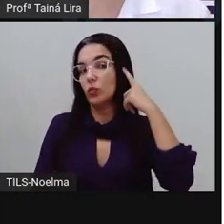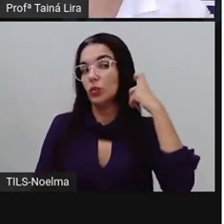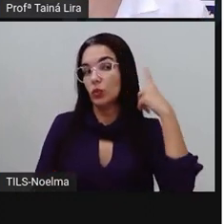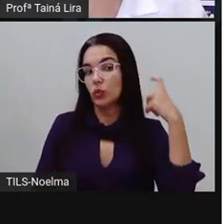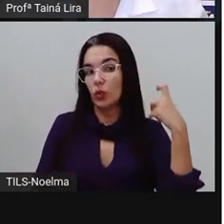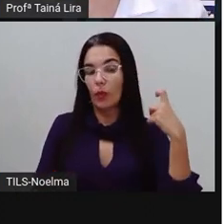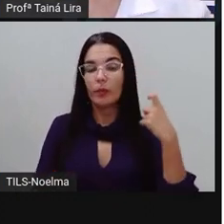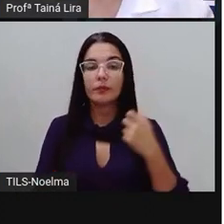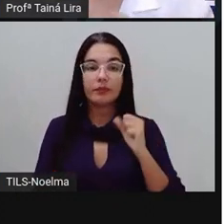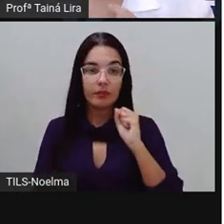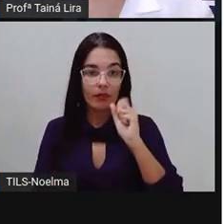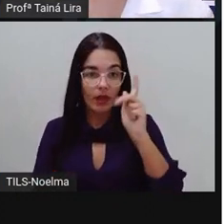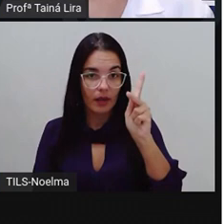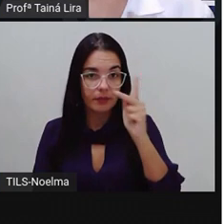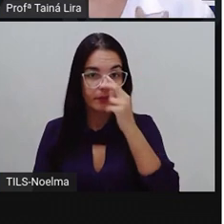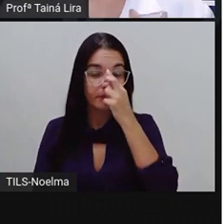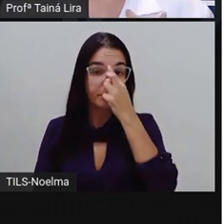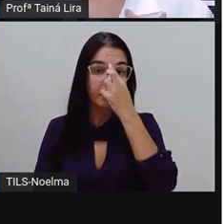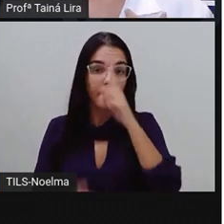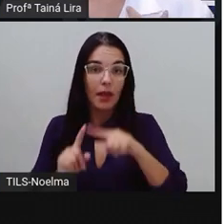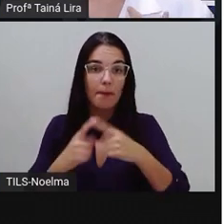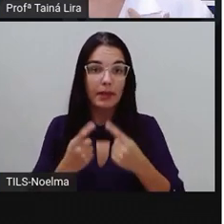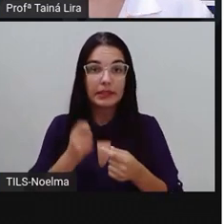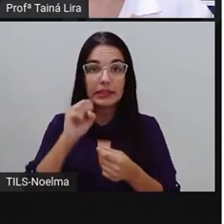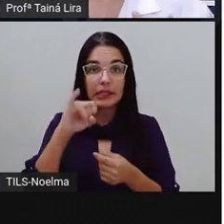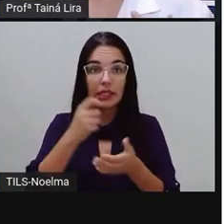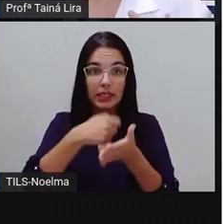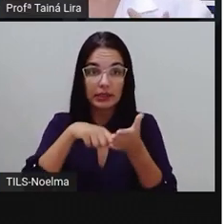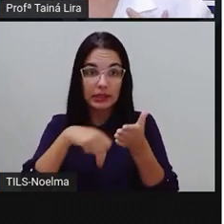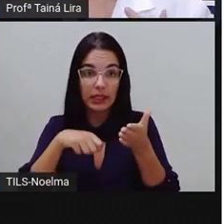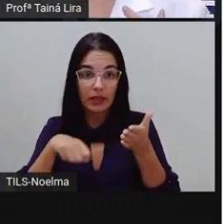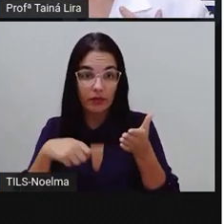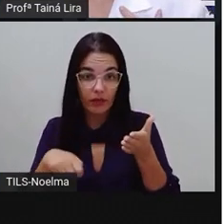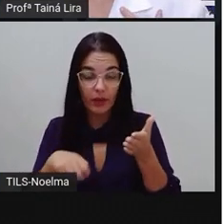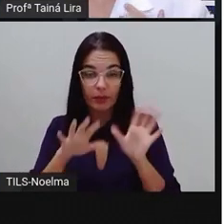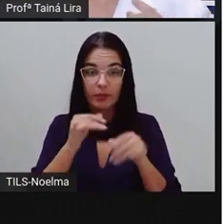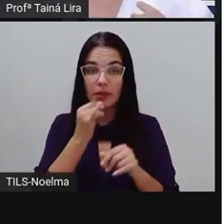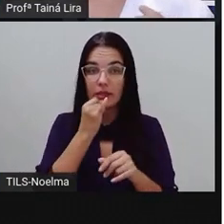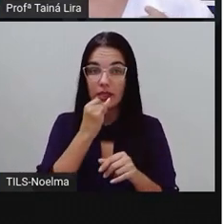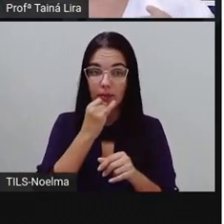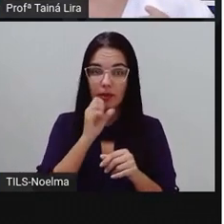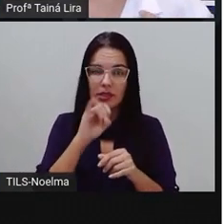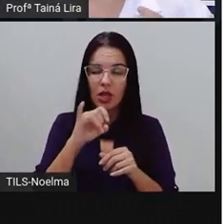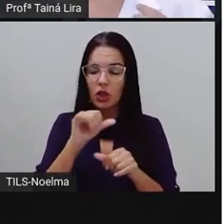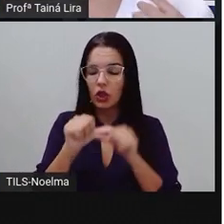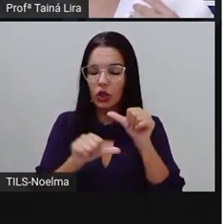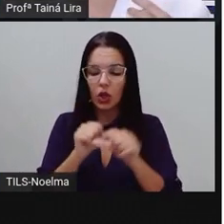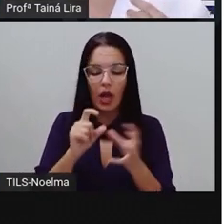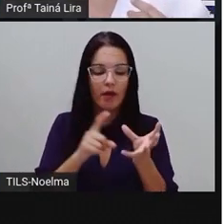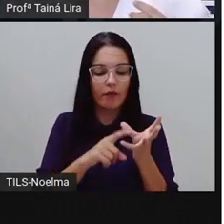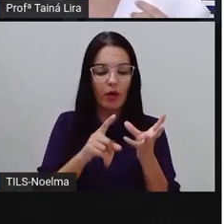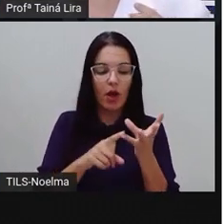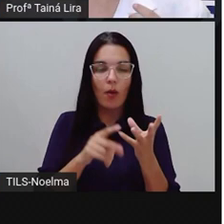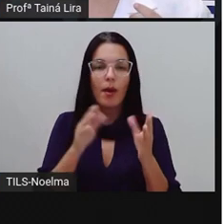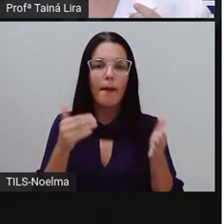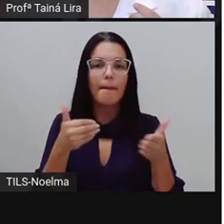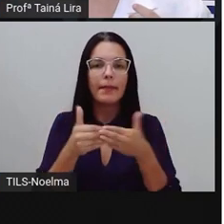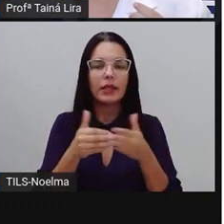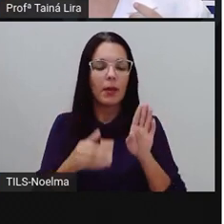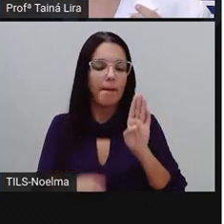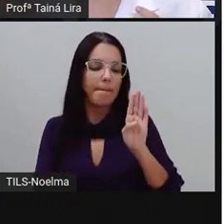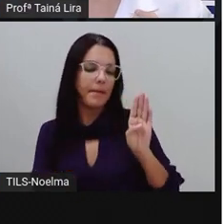som da letra B. Mas se eu escrever aqui, ó, vamos trocar a vogal. Se eu escrever aqui junto do B, ó,